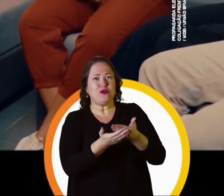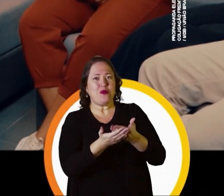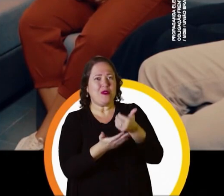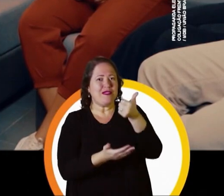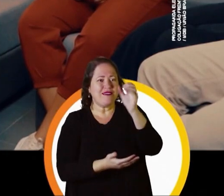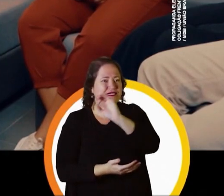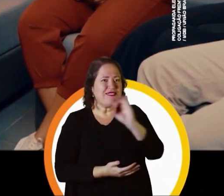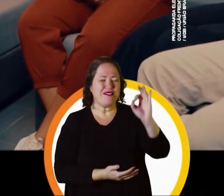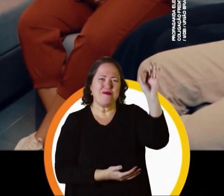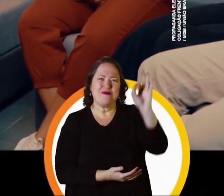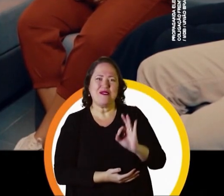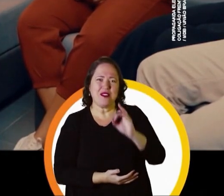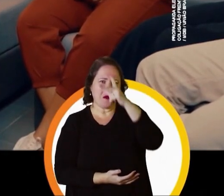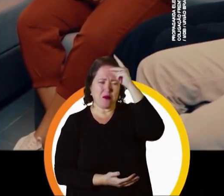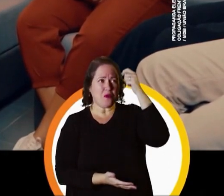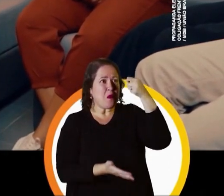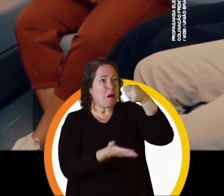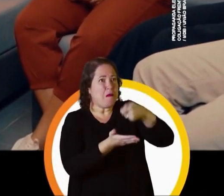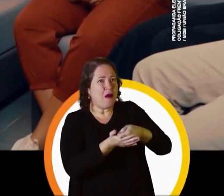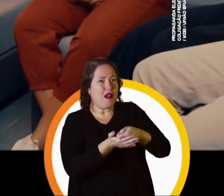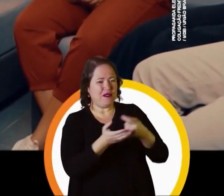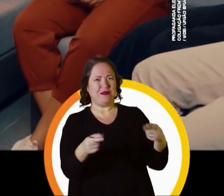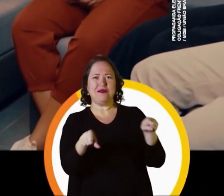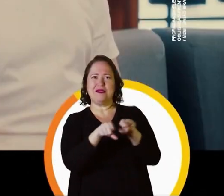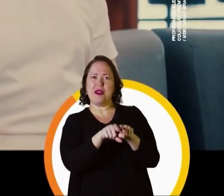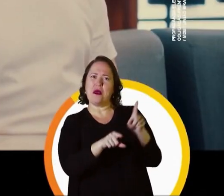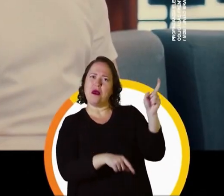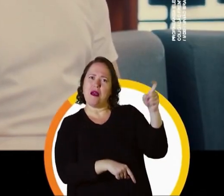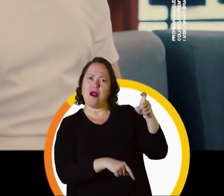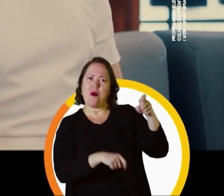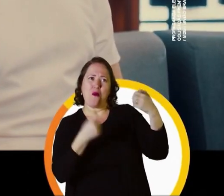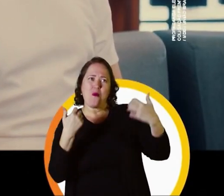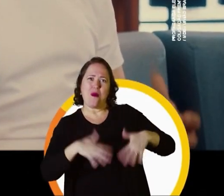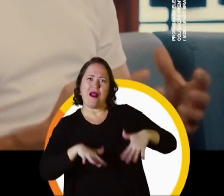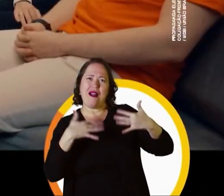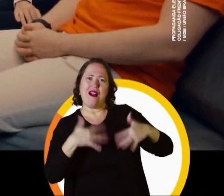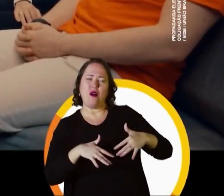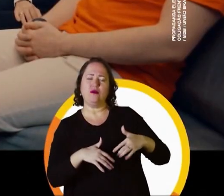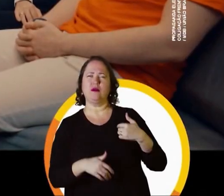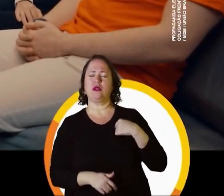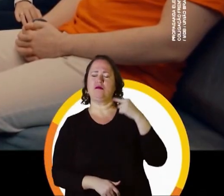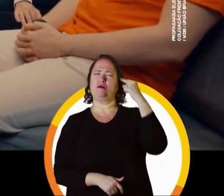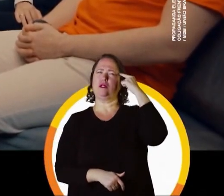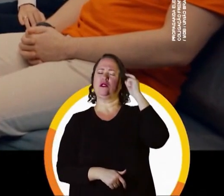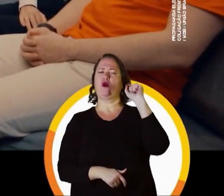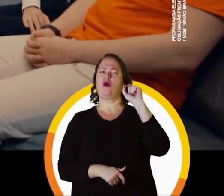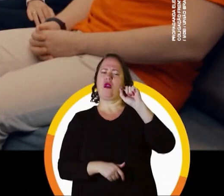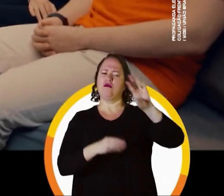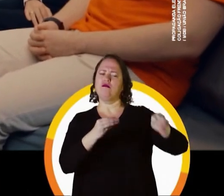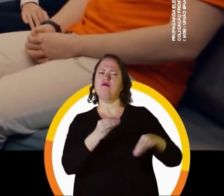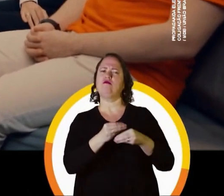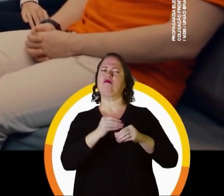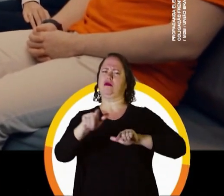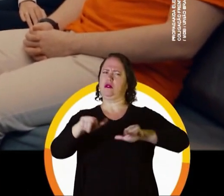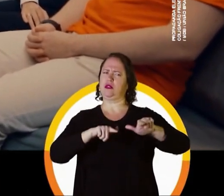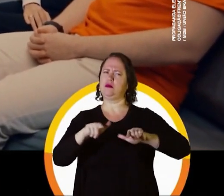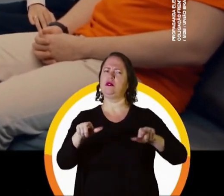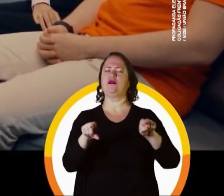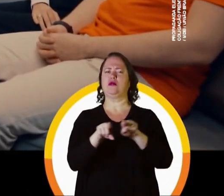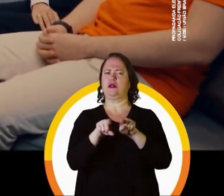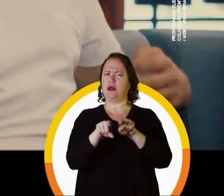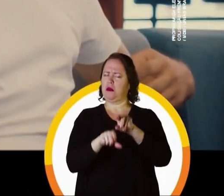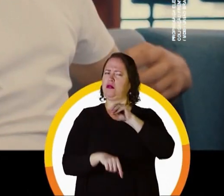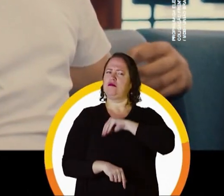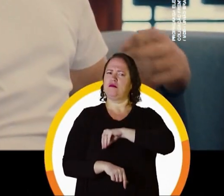100% paga pela prefeitura, com corpo digital, com residência e tudo. A gente pensou na empregabilidade, na possibilidade da geração de